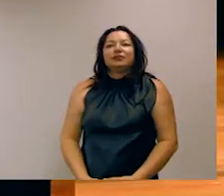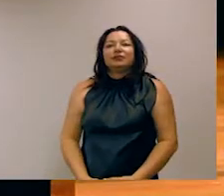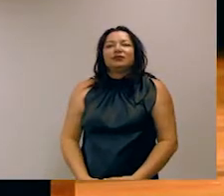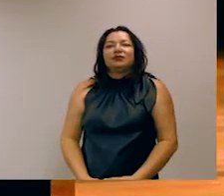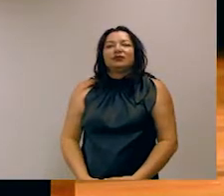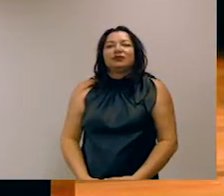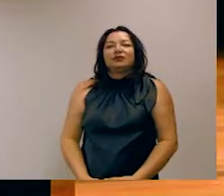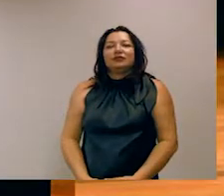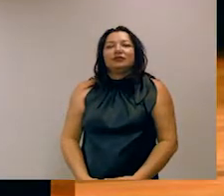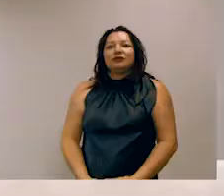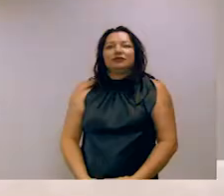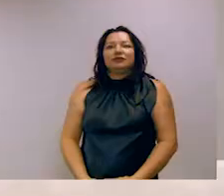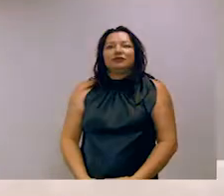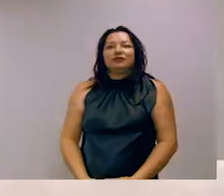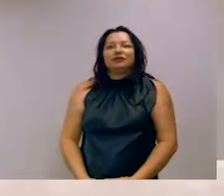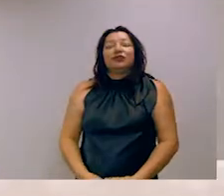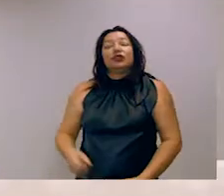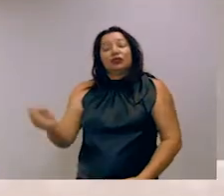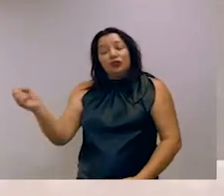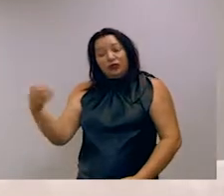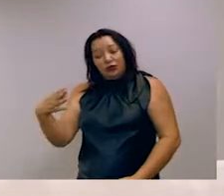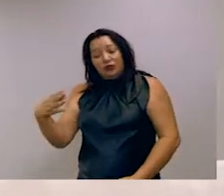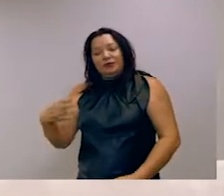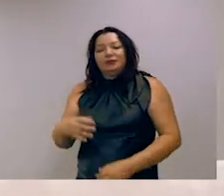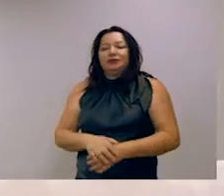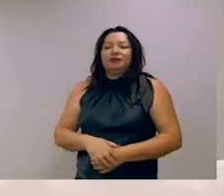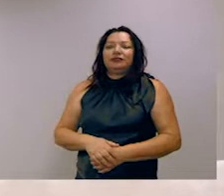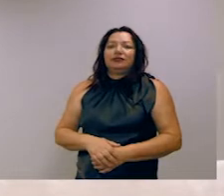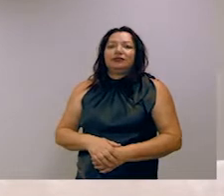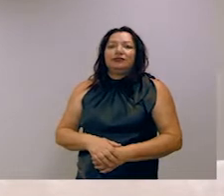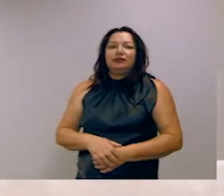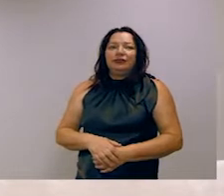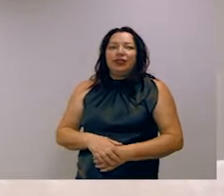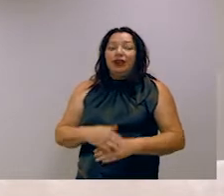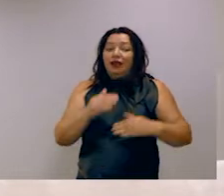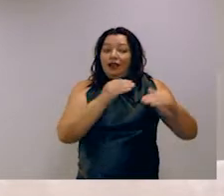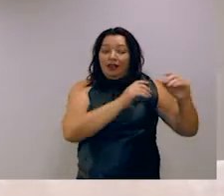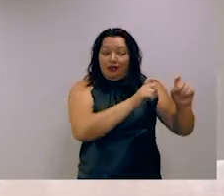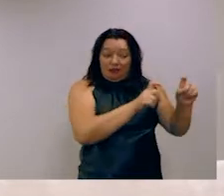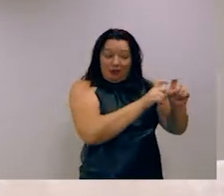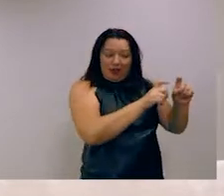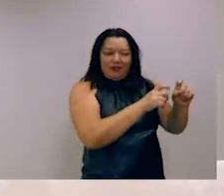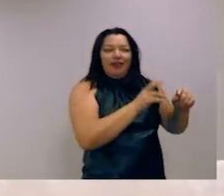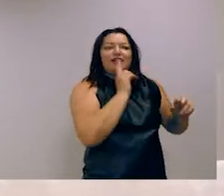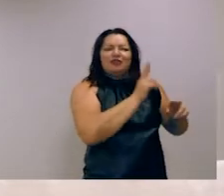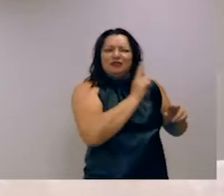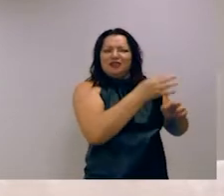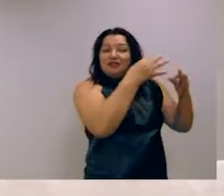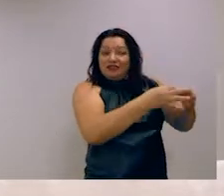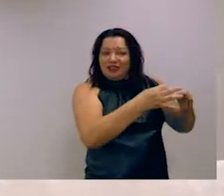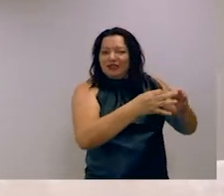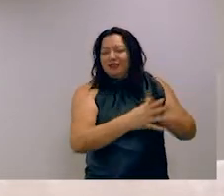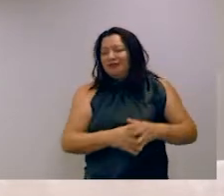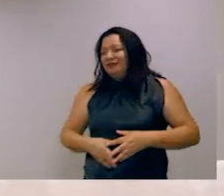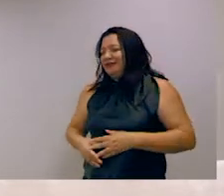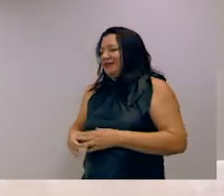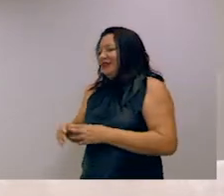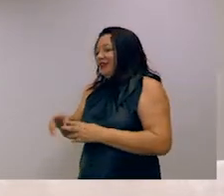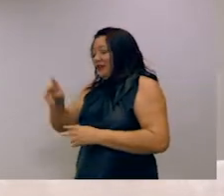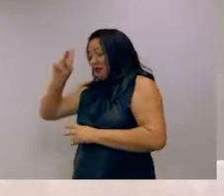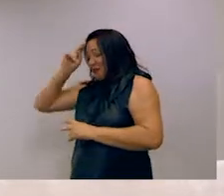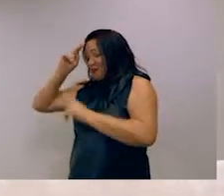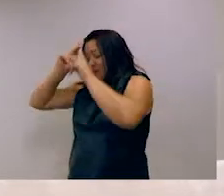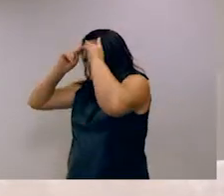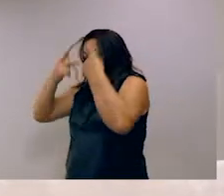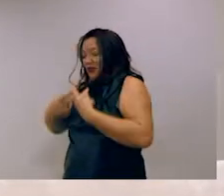E aí o desempenho novamente superou o desempenho humano. Então, isso aqui é o desempenho do melhor modelo publicado em